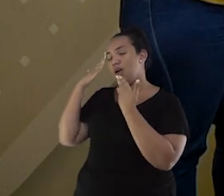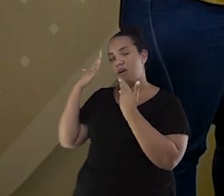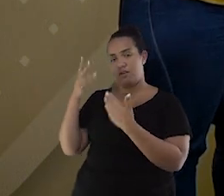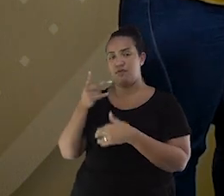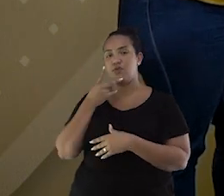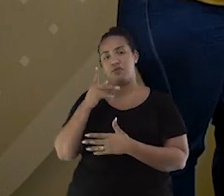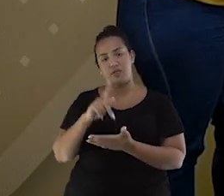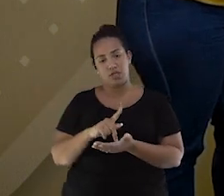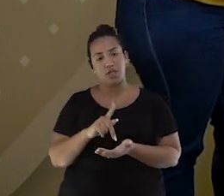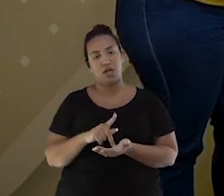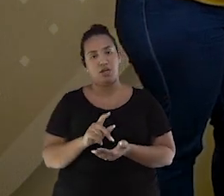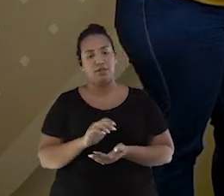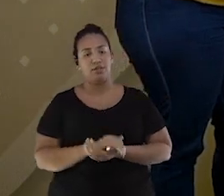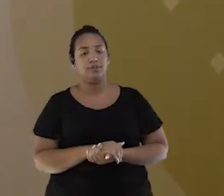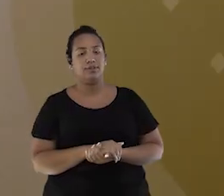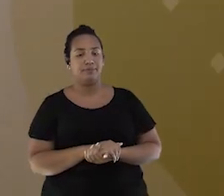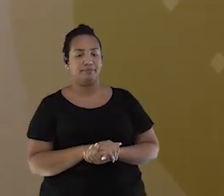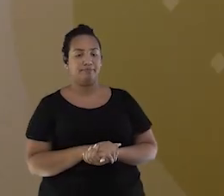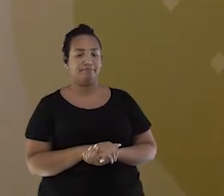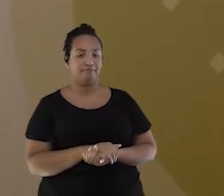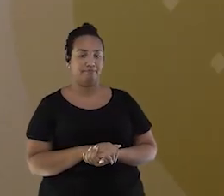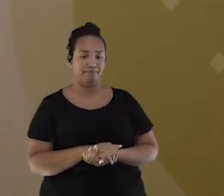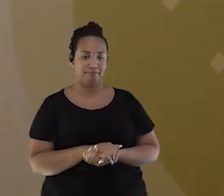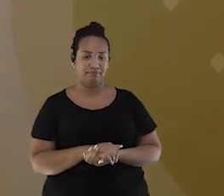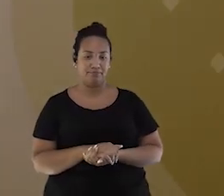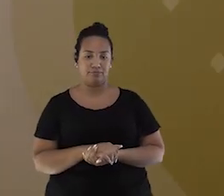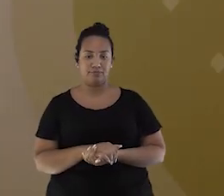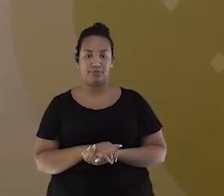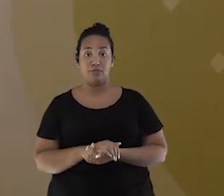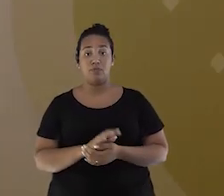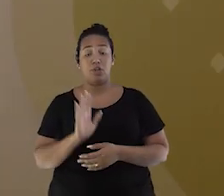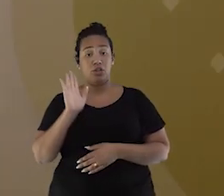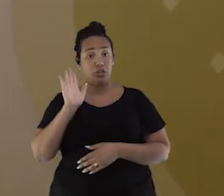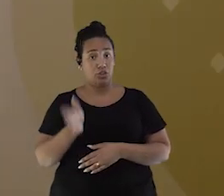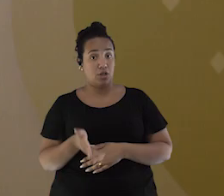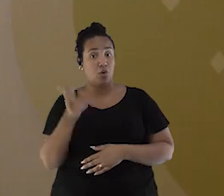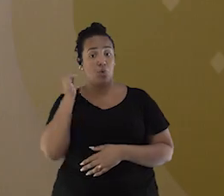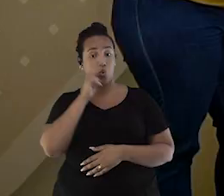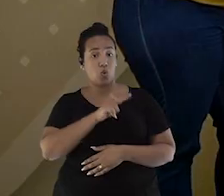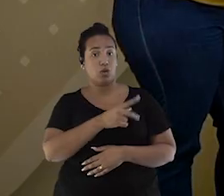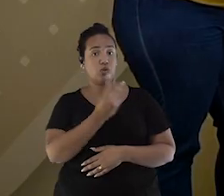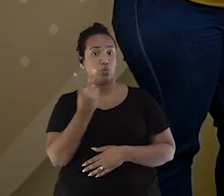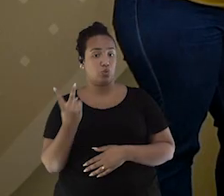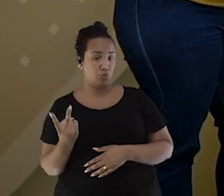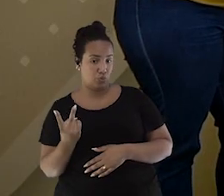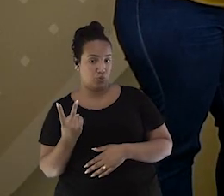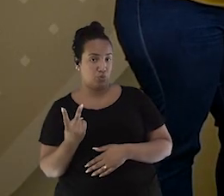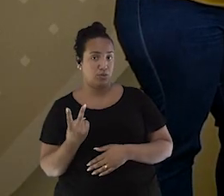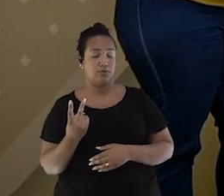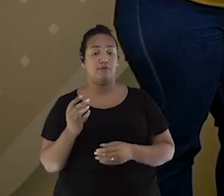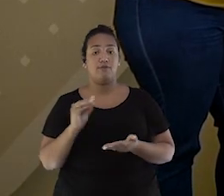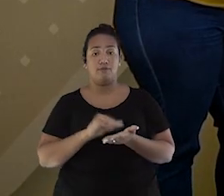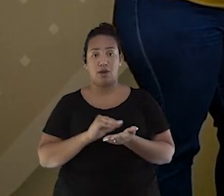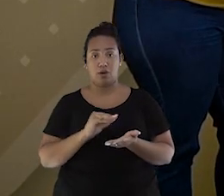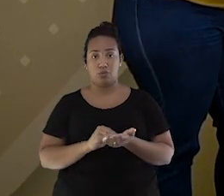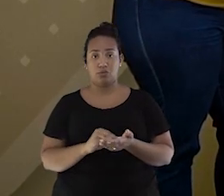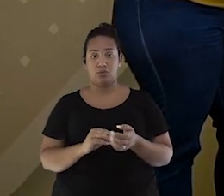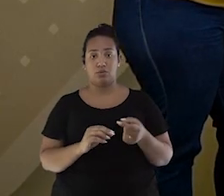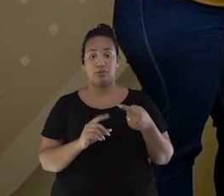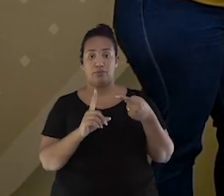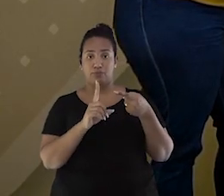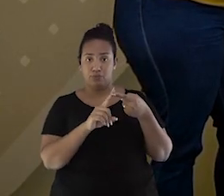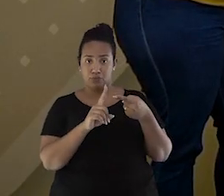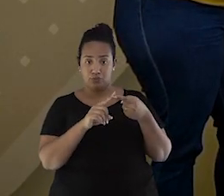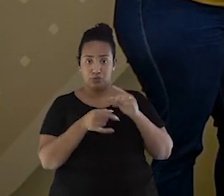próximo. Você já acertou, então, o porta-aviões e um submarino. Você tem mais um submarino para encontrar. Dois navios